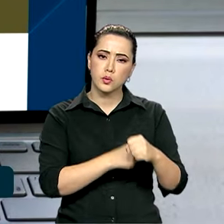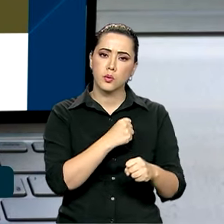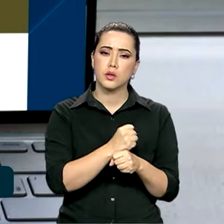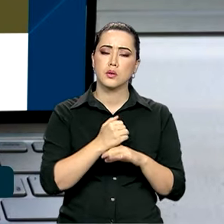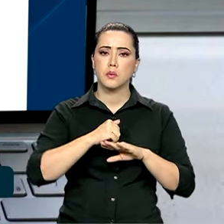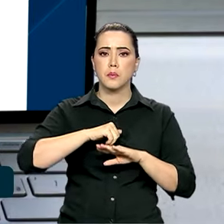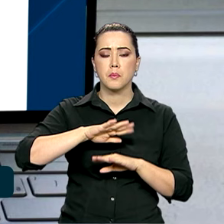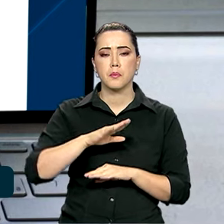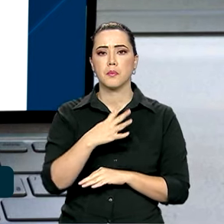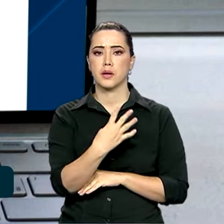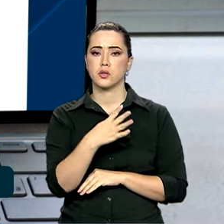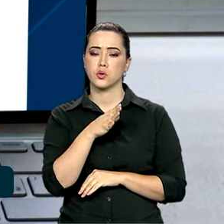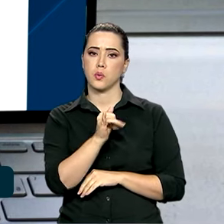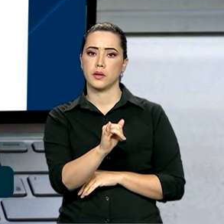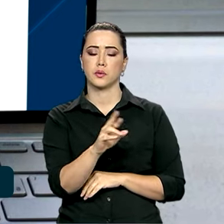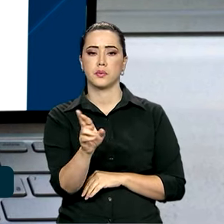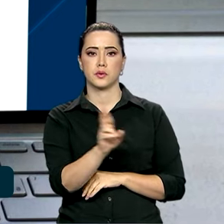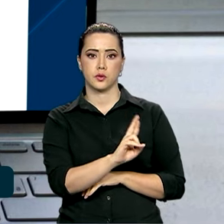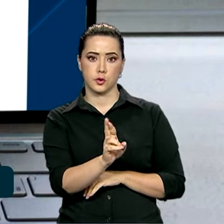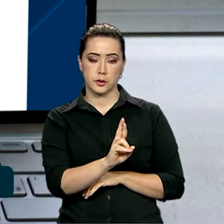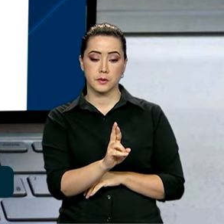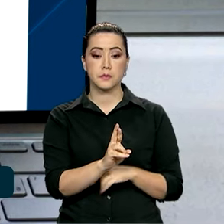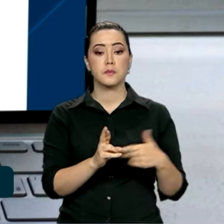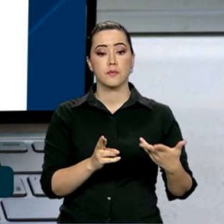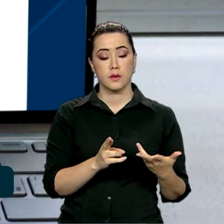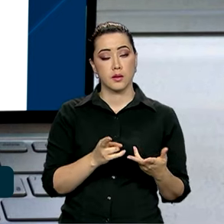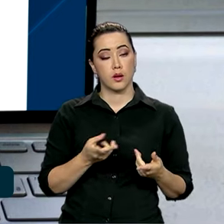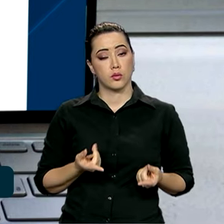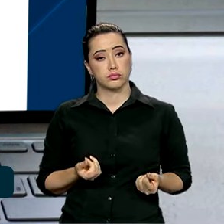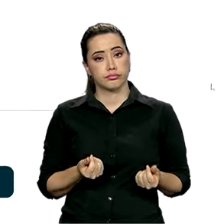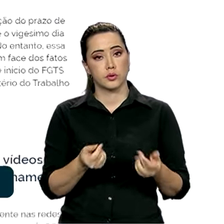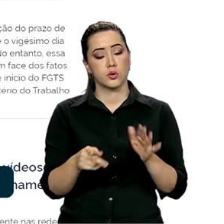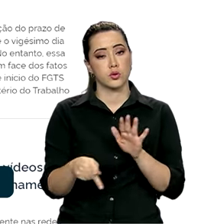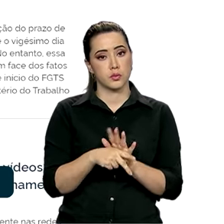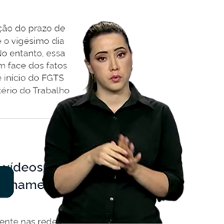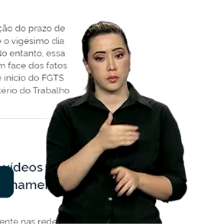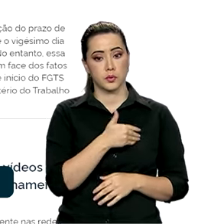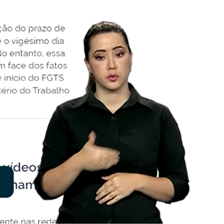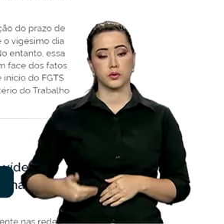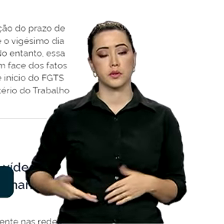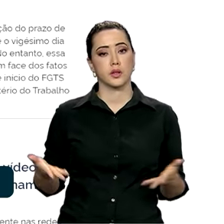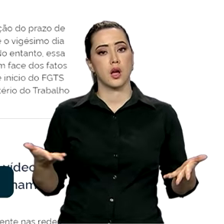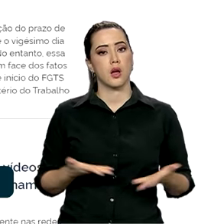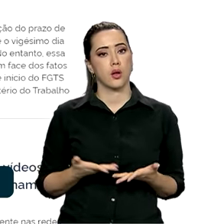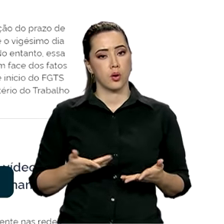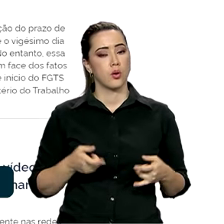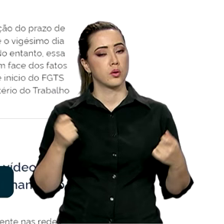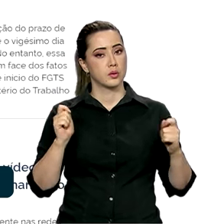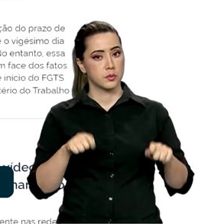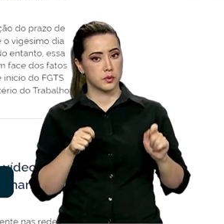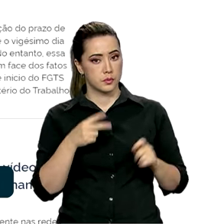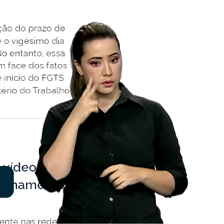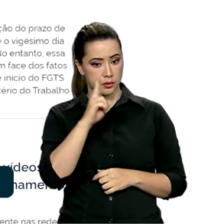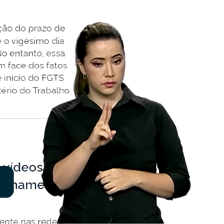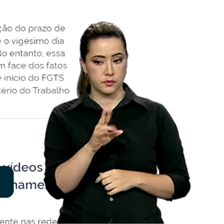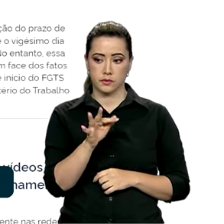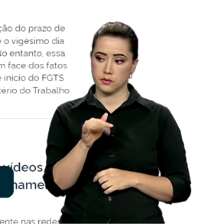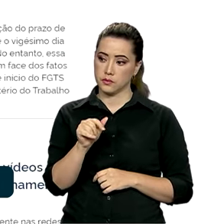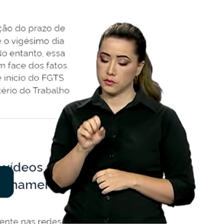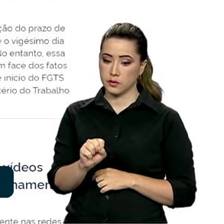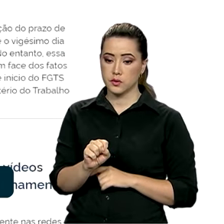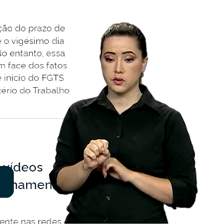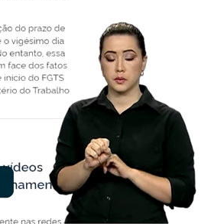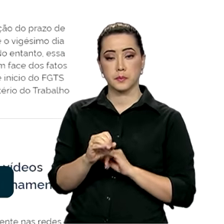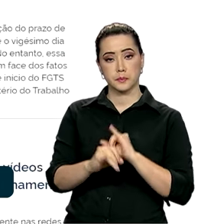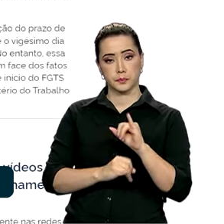mais de R$ 4,5 bilhões aos cofres públicos. Agora chegou a vez do FGTS Digital.